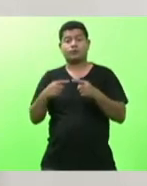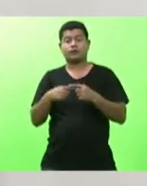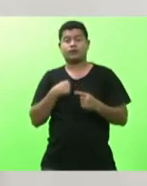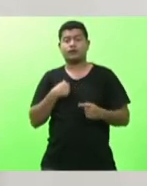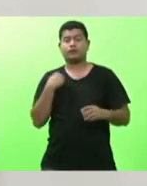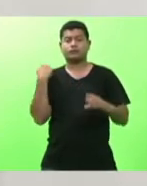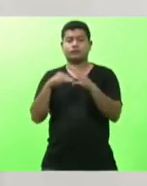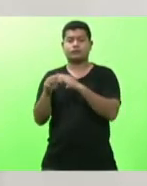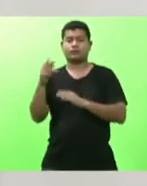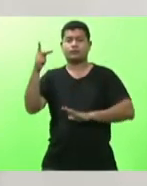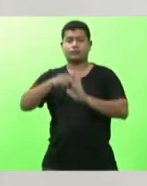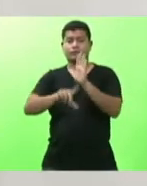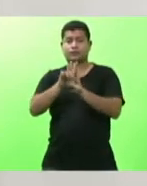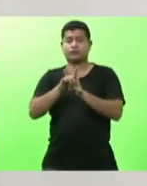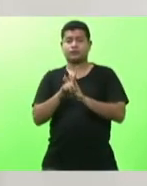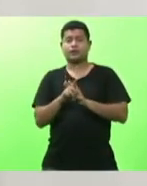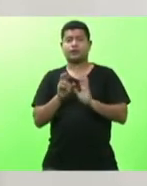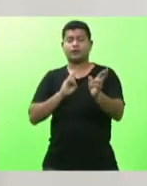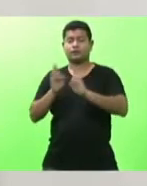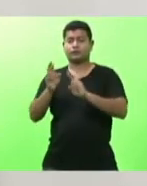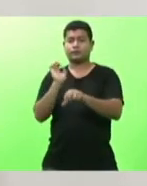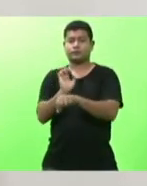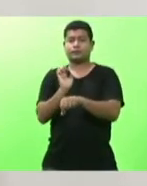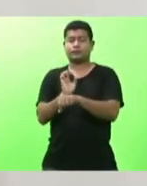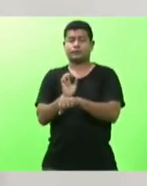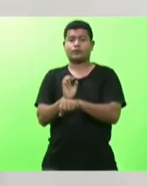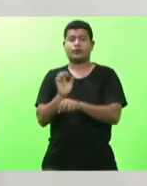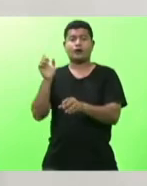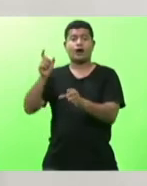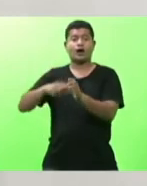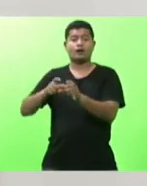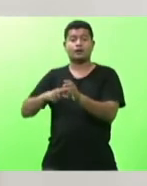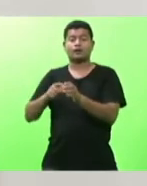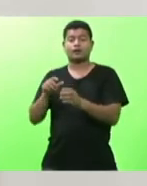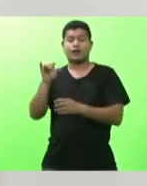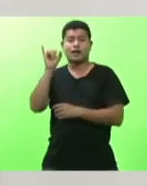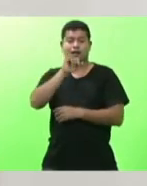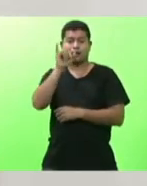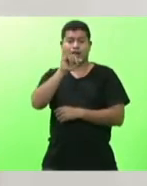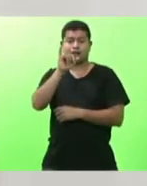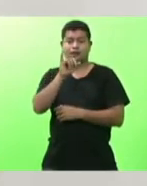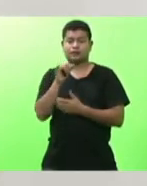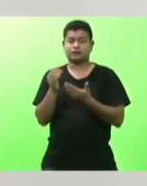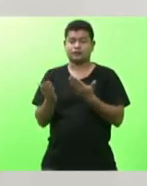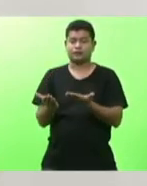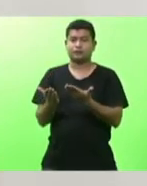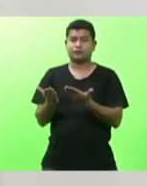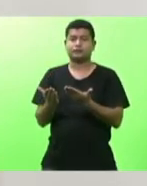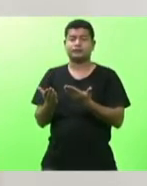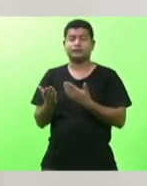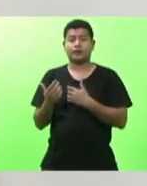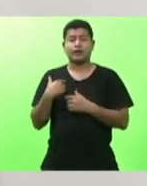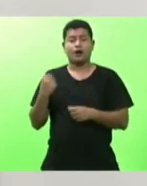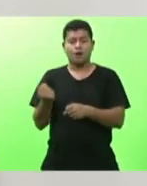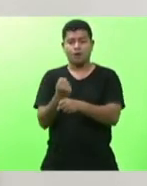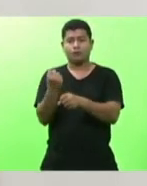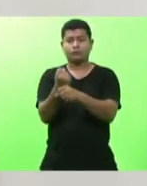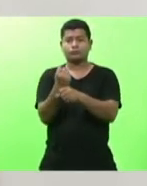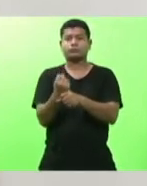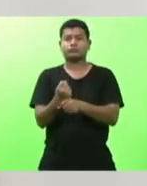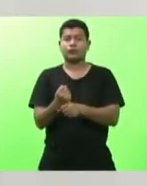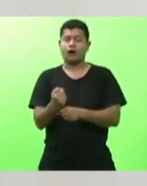estadualização da rodovia do imigrante italiano em azambuja algo obra esta que vai